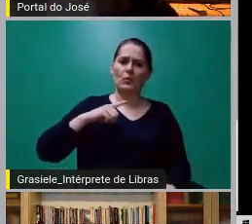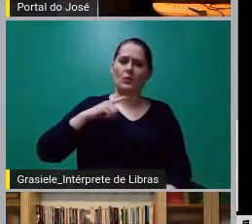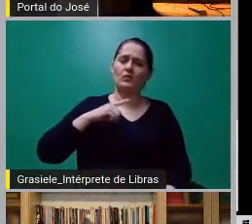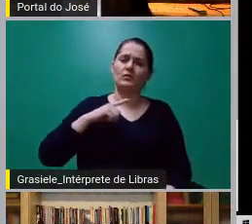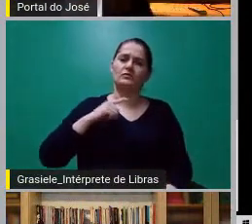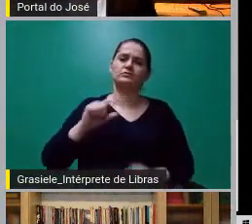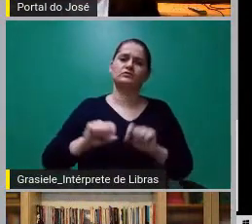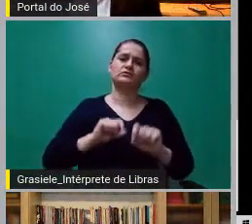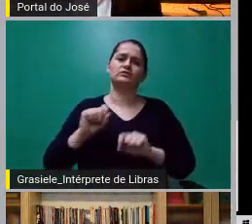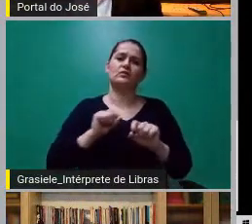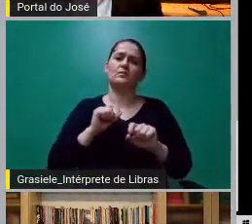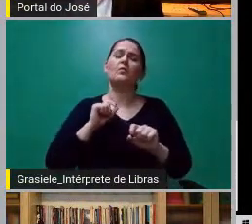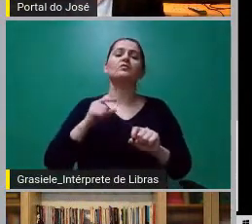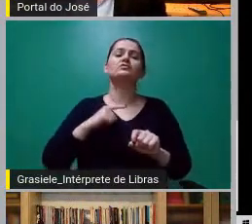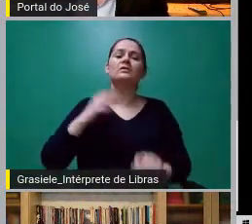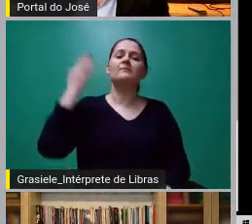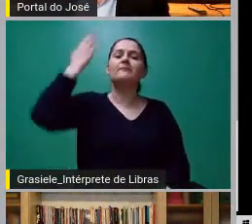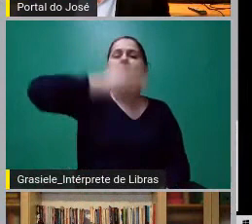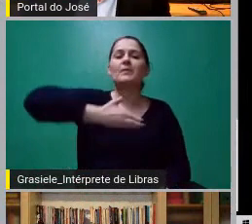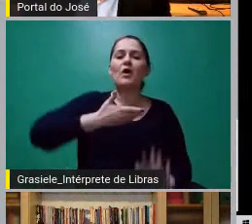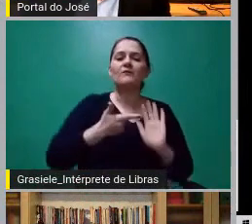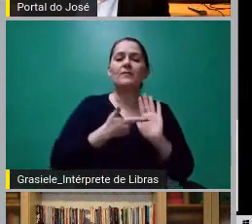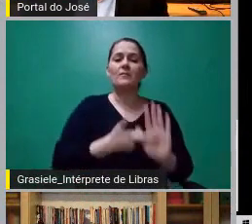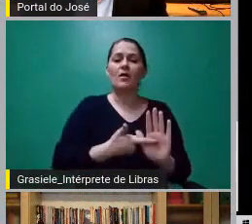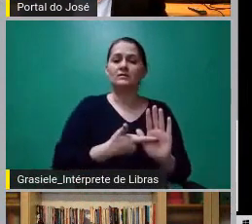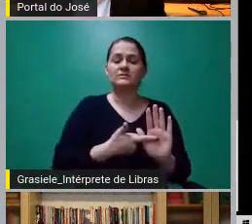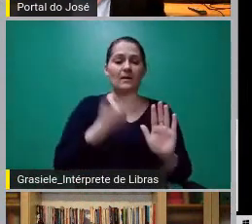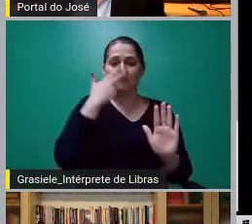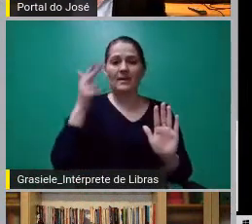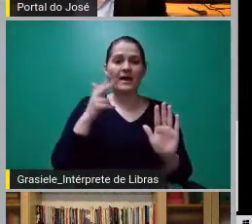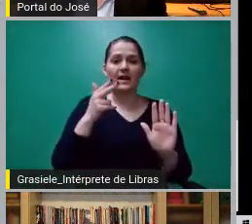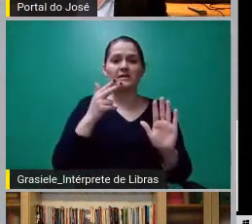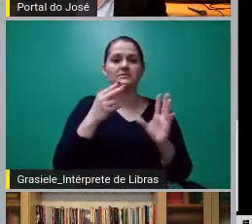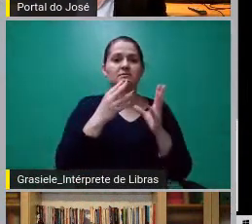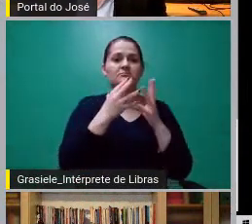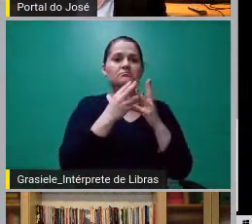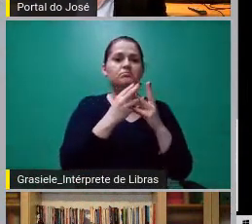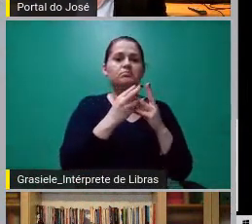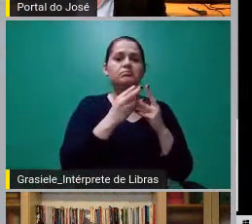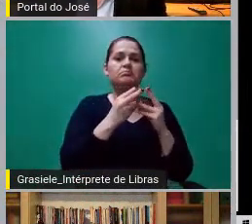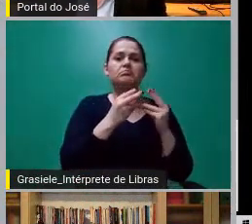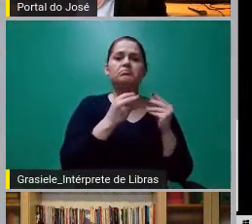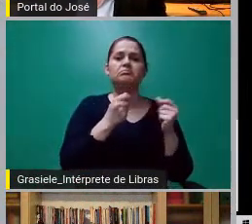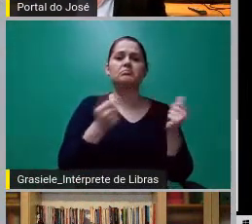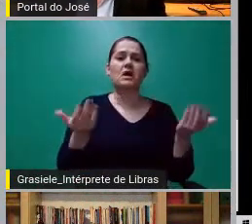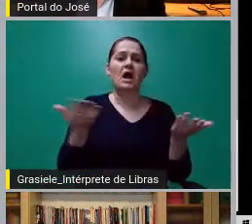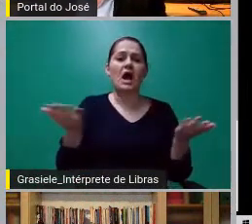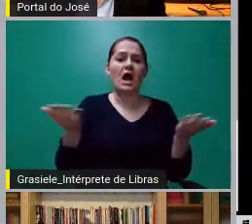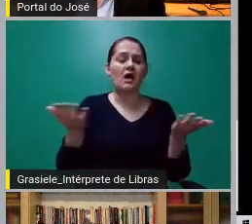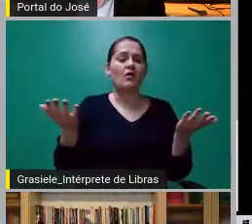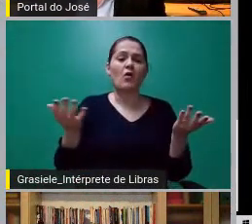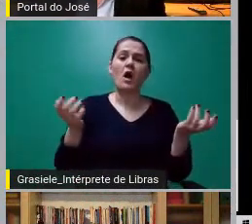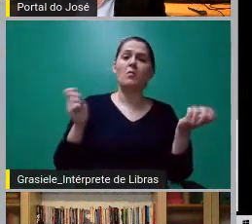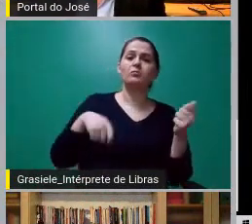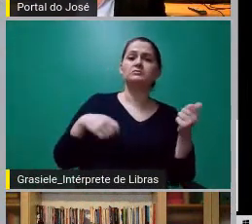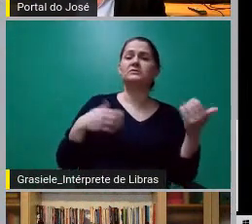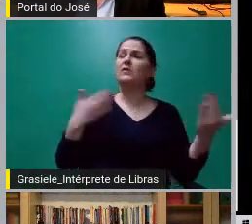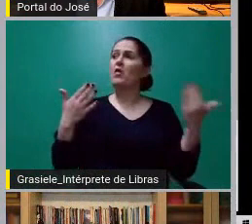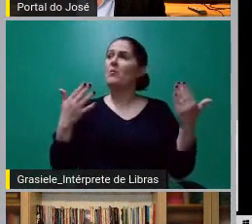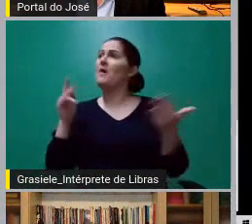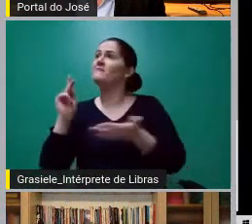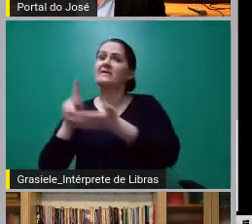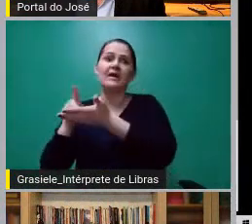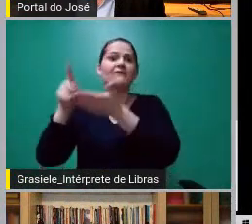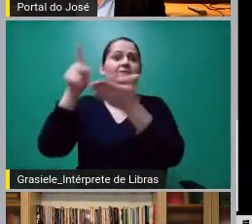factualidade, ela perdeu espaço para um mundo em que tudo é absolutamente relativo e depende